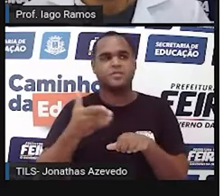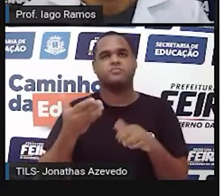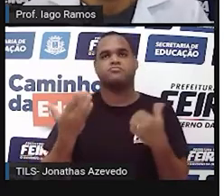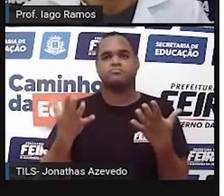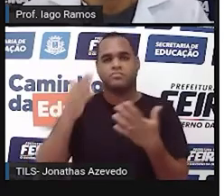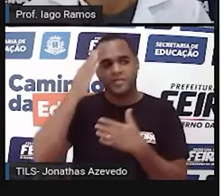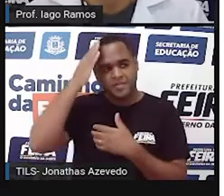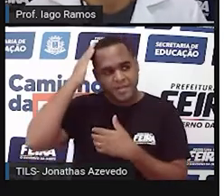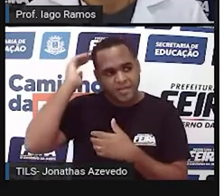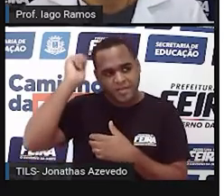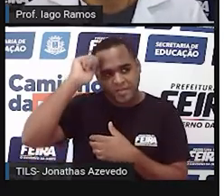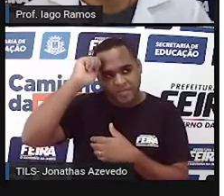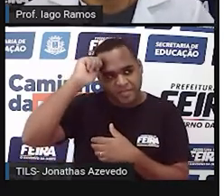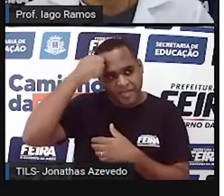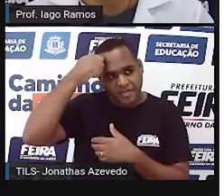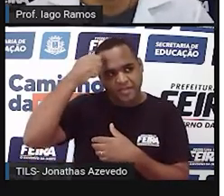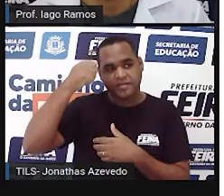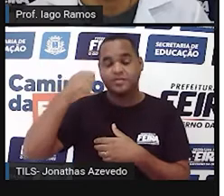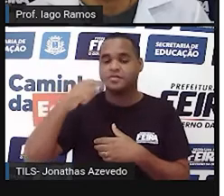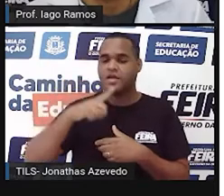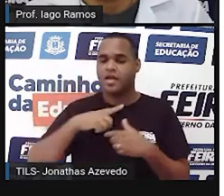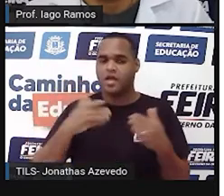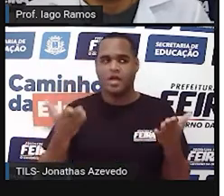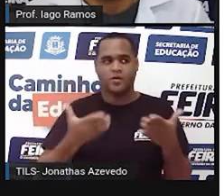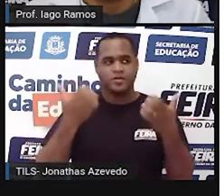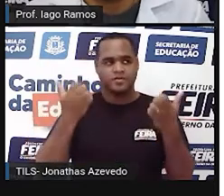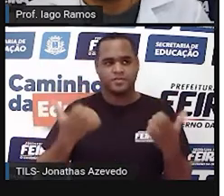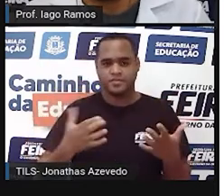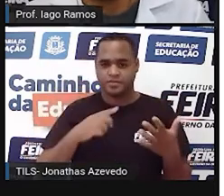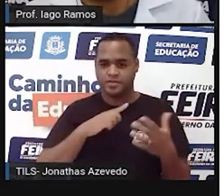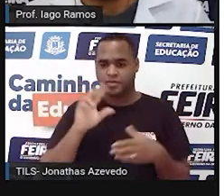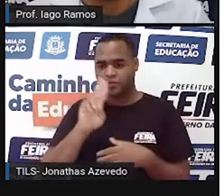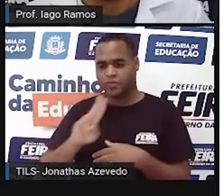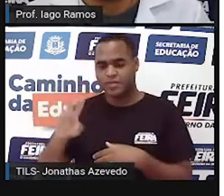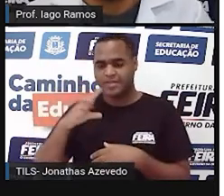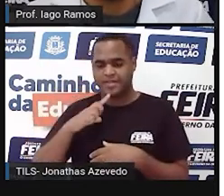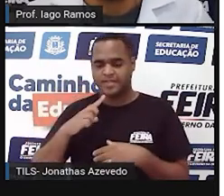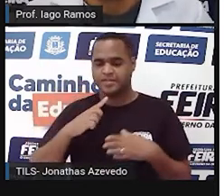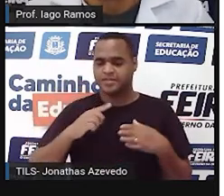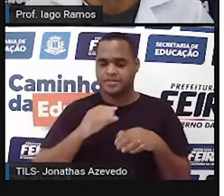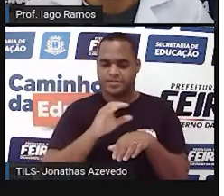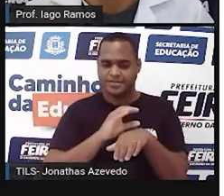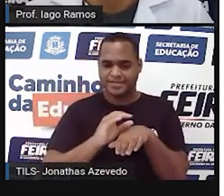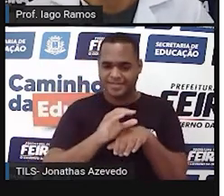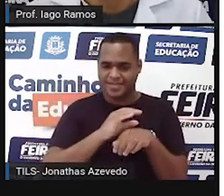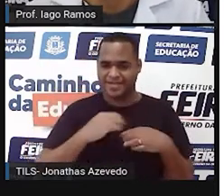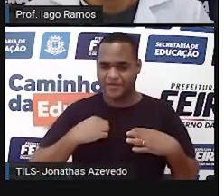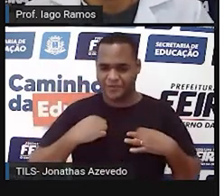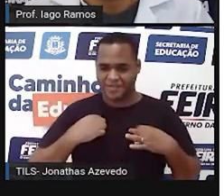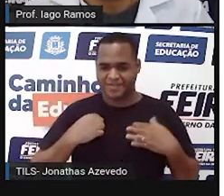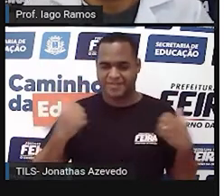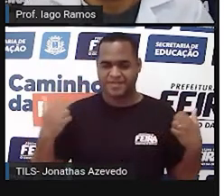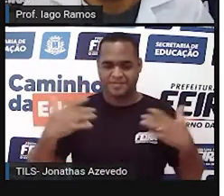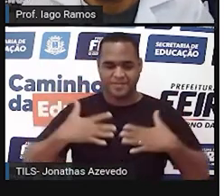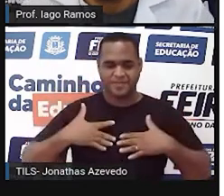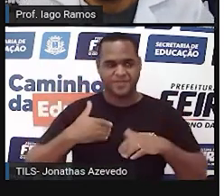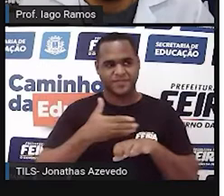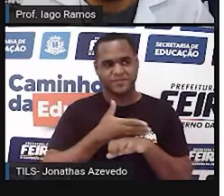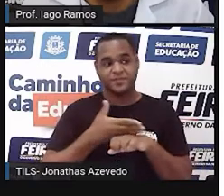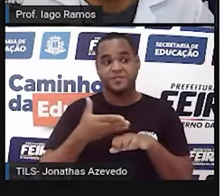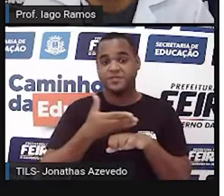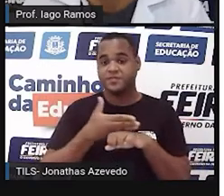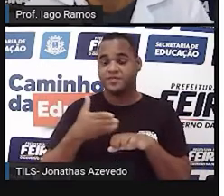meu cabelo é preto, agora nesse momento eu uso uma camisa cinza, sem estampas, por cima um jaleco branco